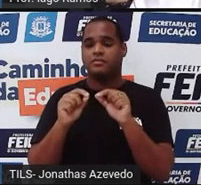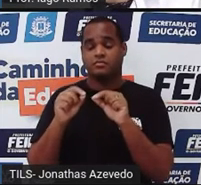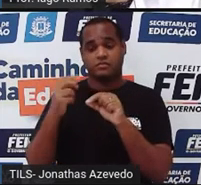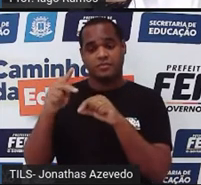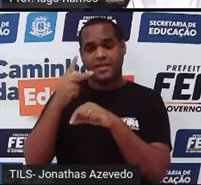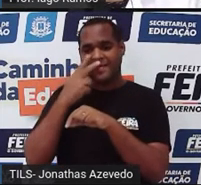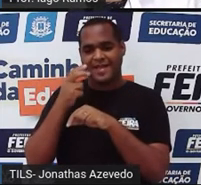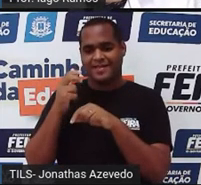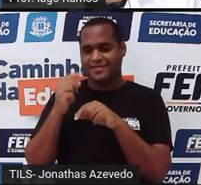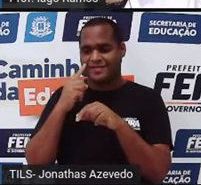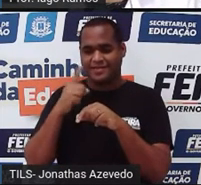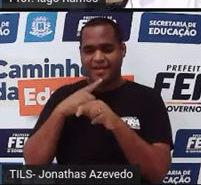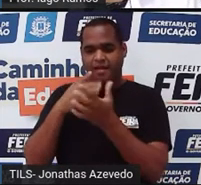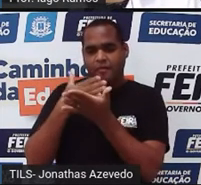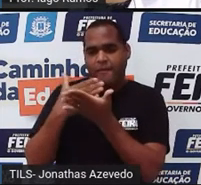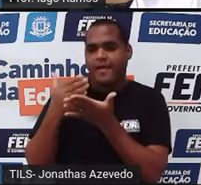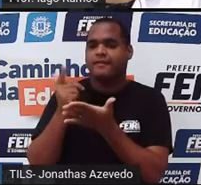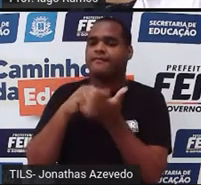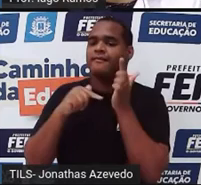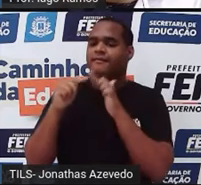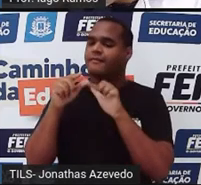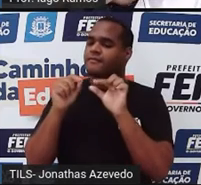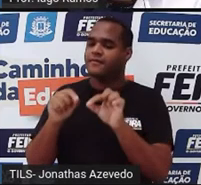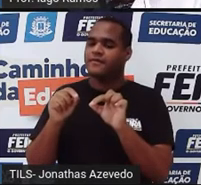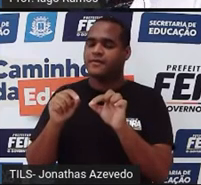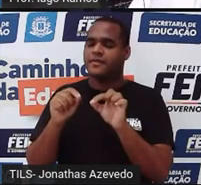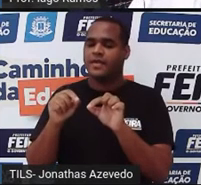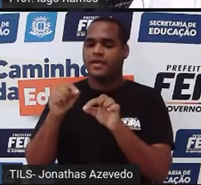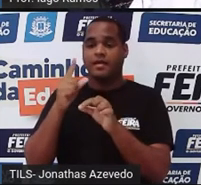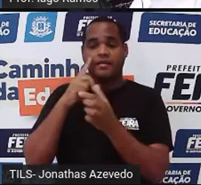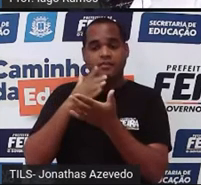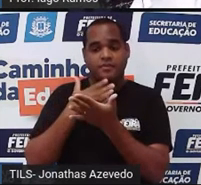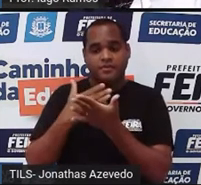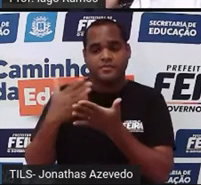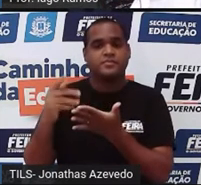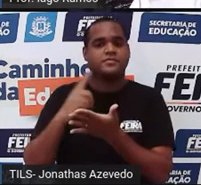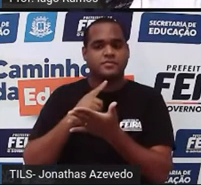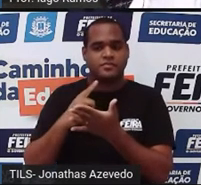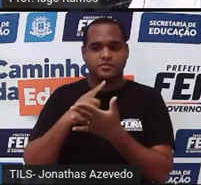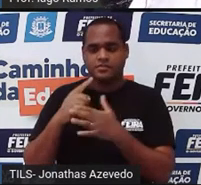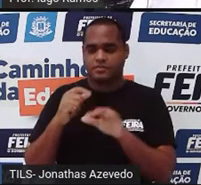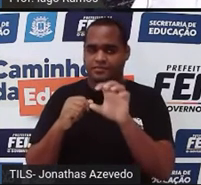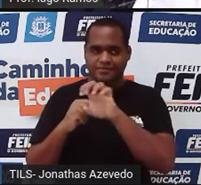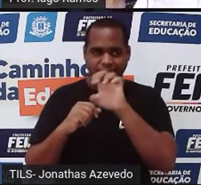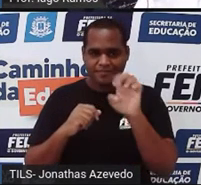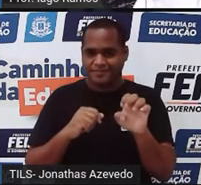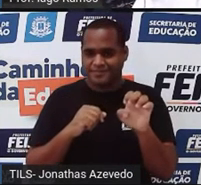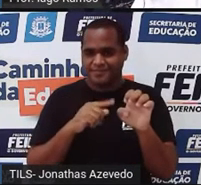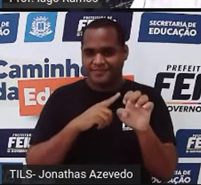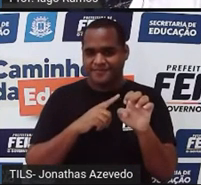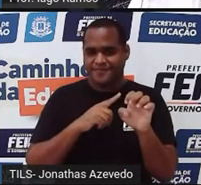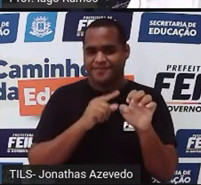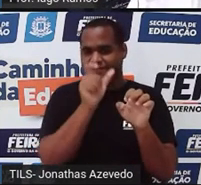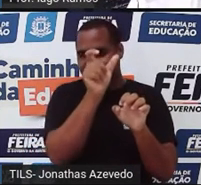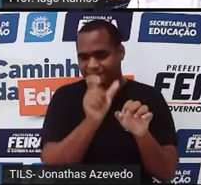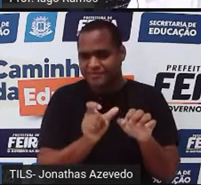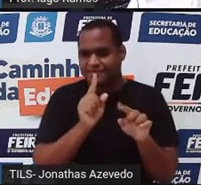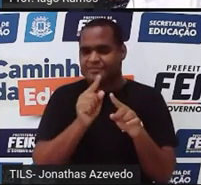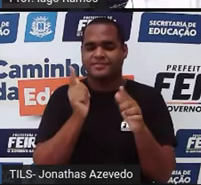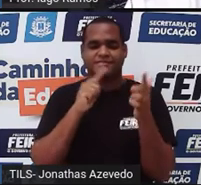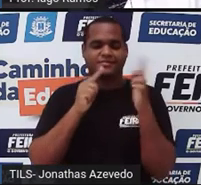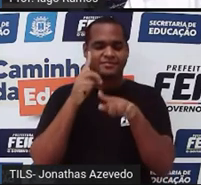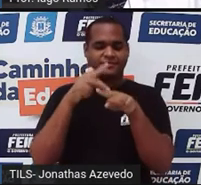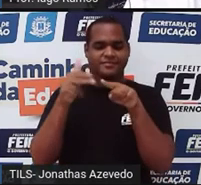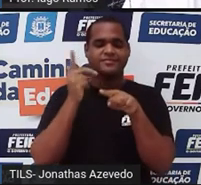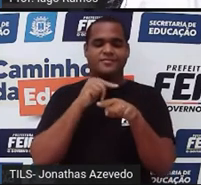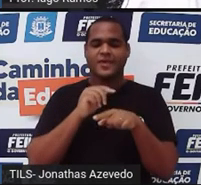ponta da diagonal onde ele ganharia. Mas aí, ele colocaria lá na coluna da esquerda, ele fecharia a coluna, ele ganhava. Então,